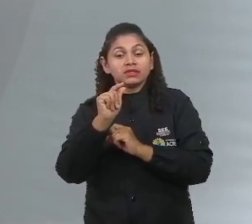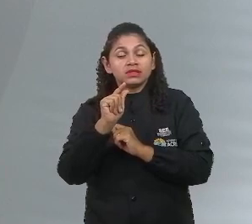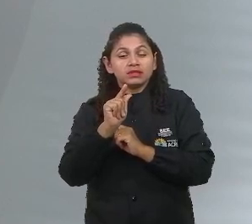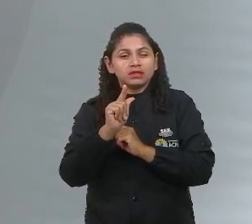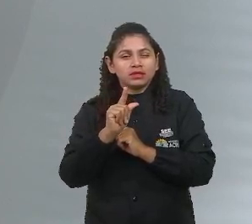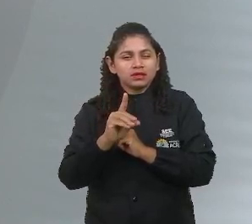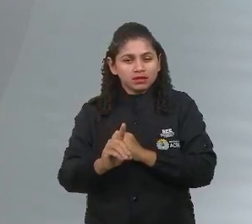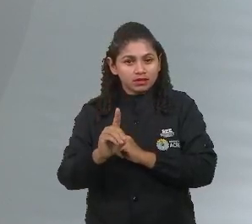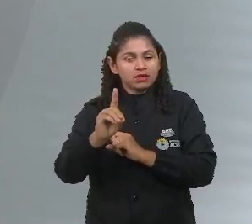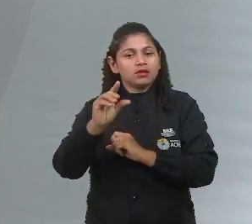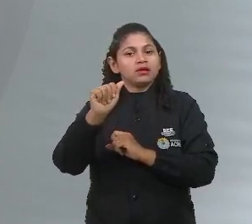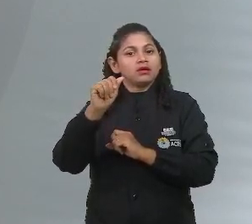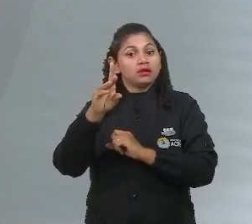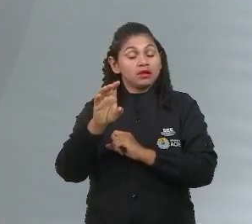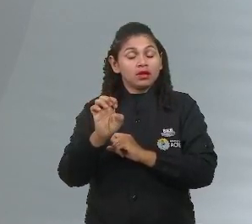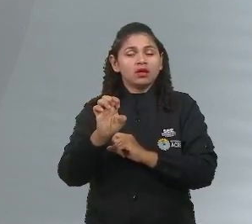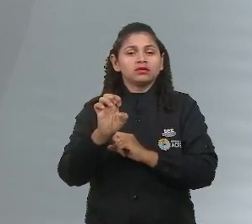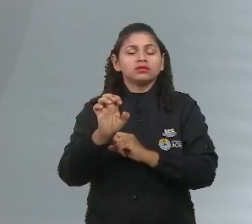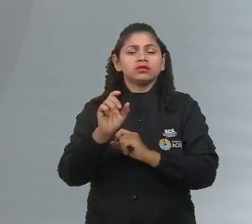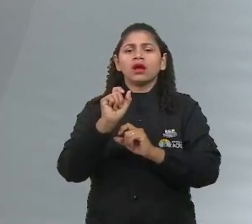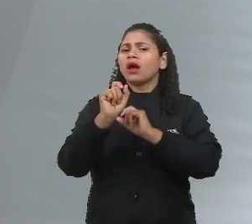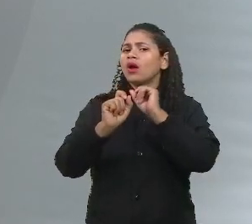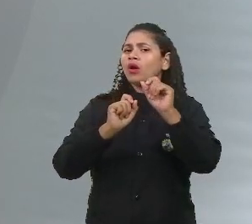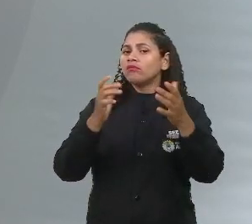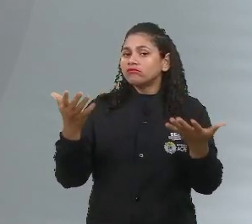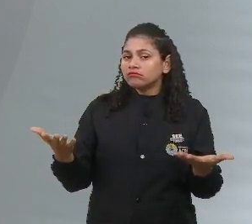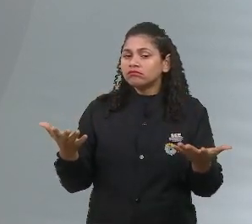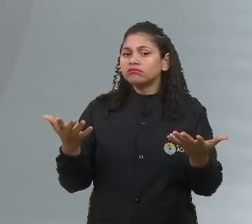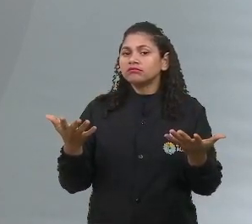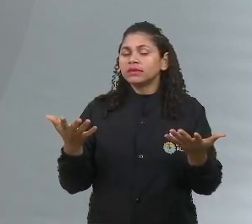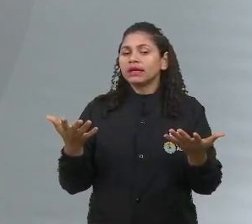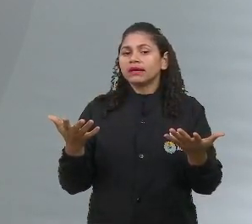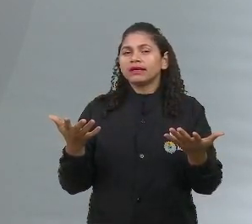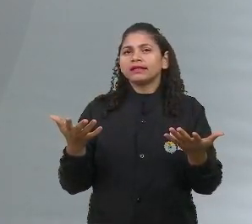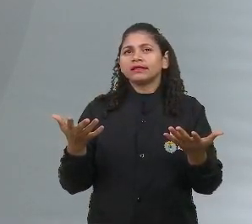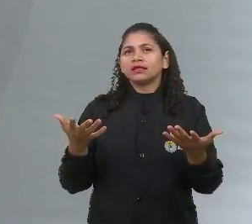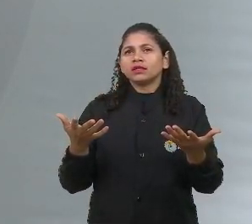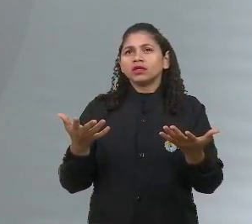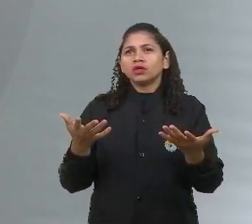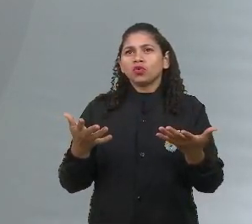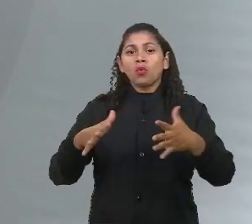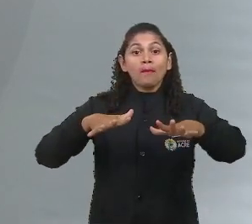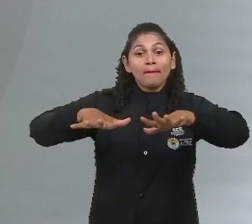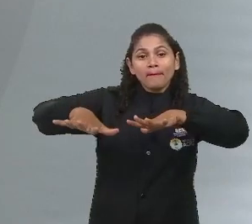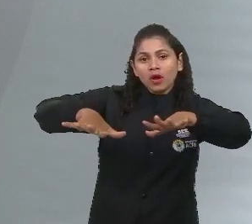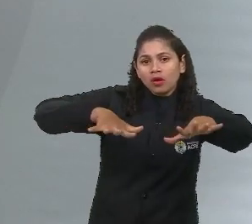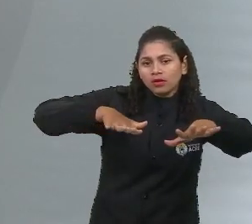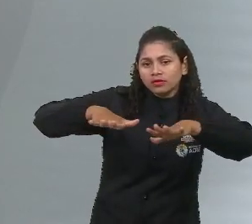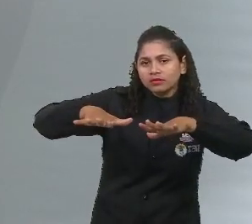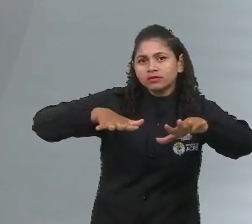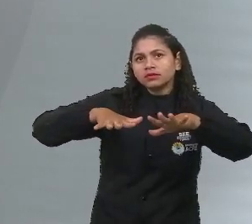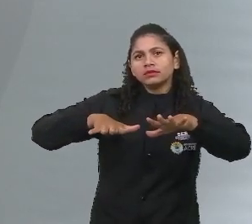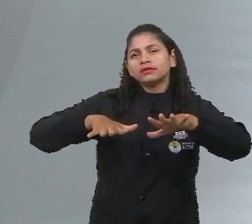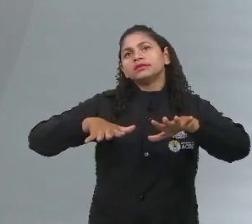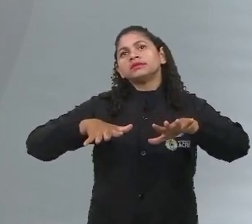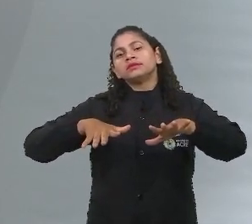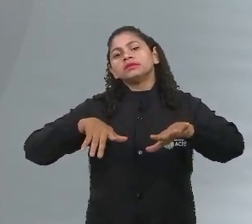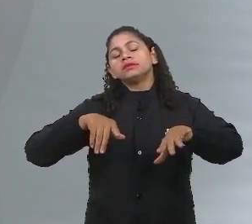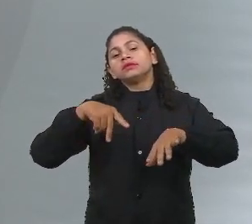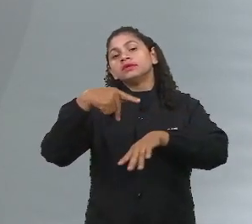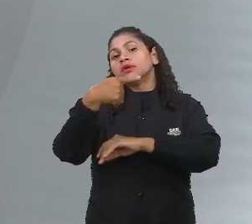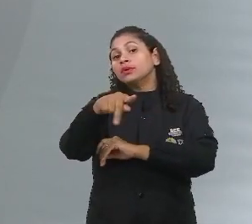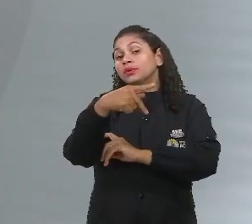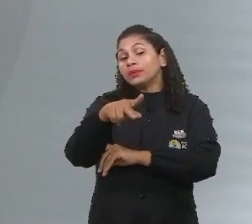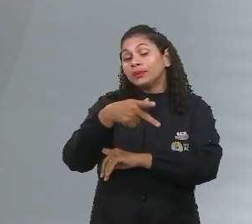ação física. Simples assim. Sua mãe diz, eu não vou fazer academia